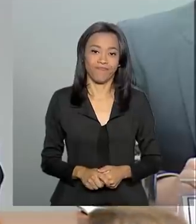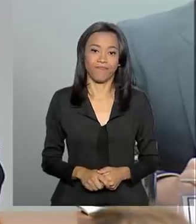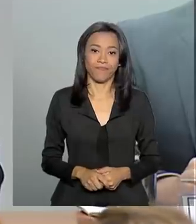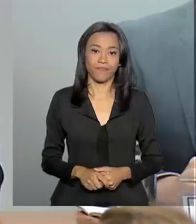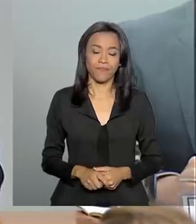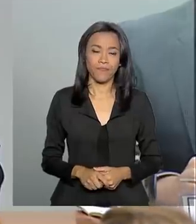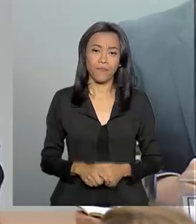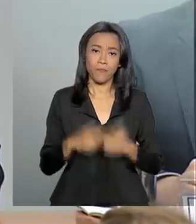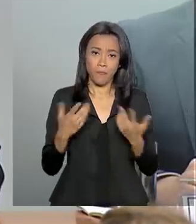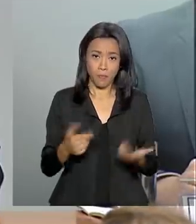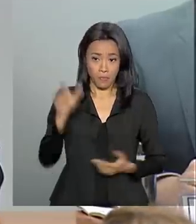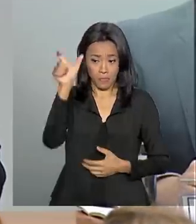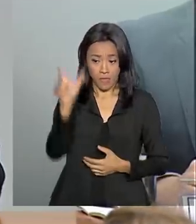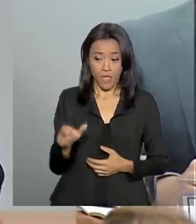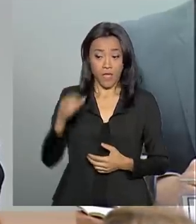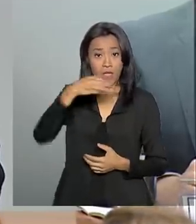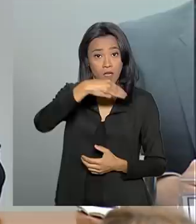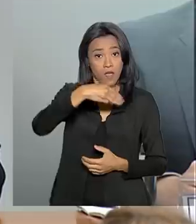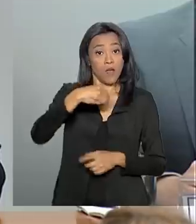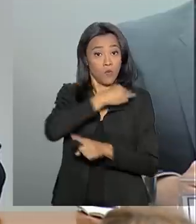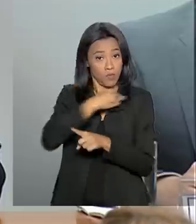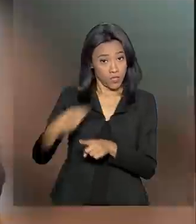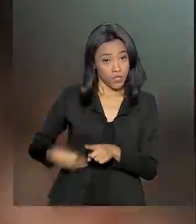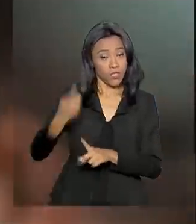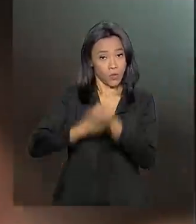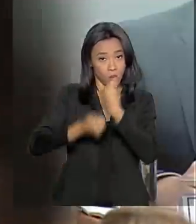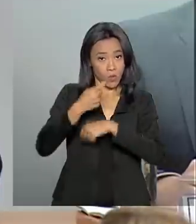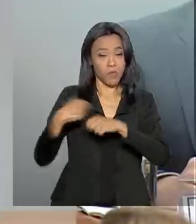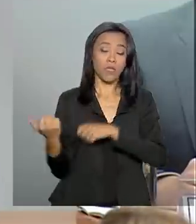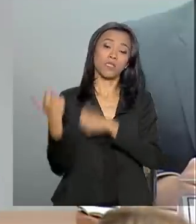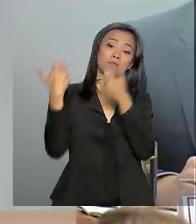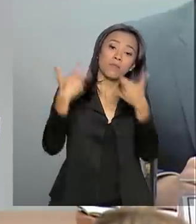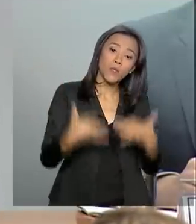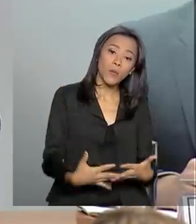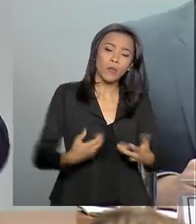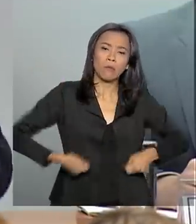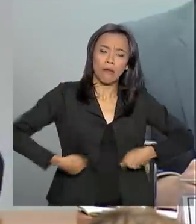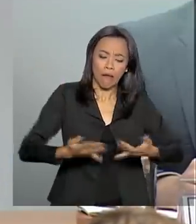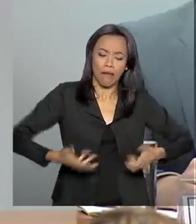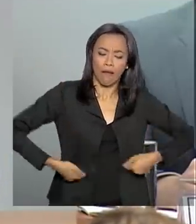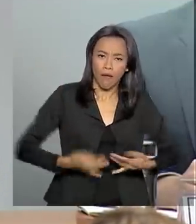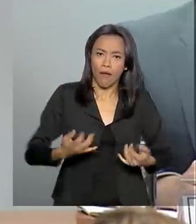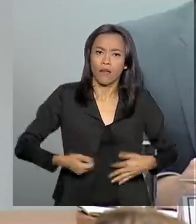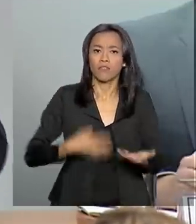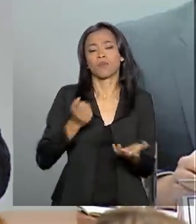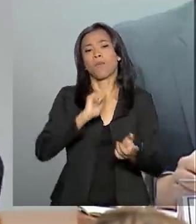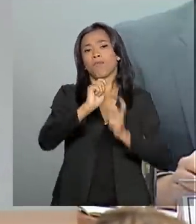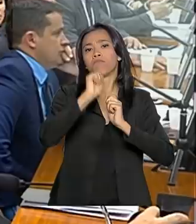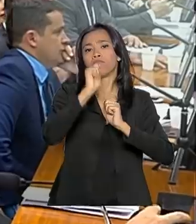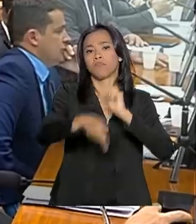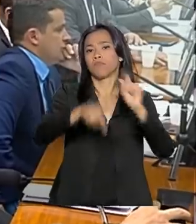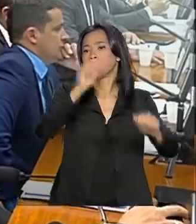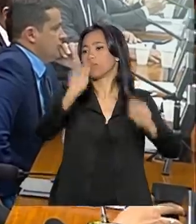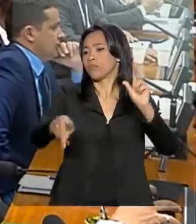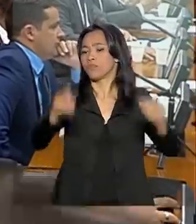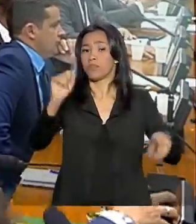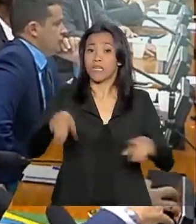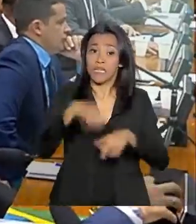O ministro da Economia, Paulo Guedes, afirmou que o gasto anual com a Previdência é de 750